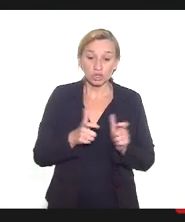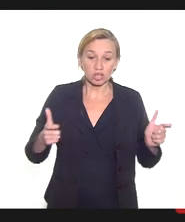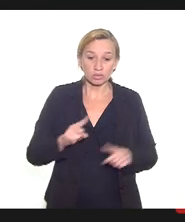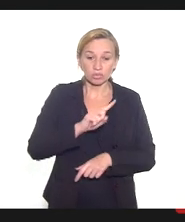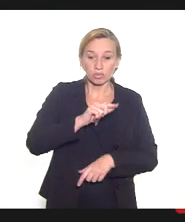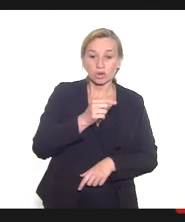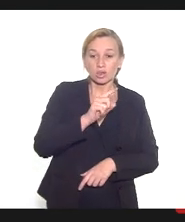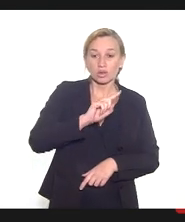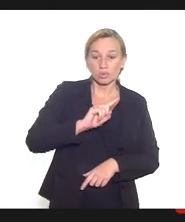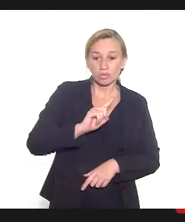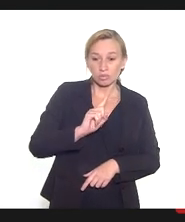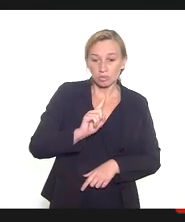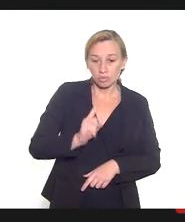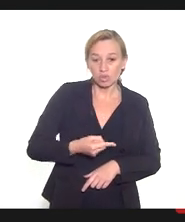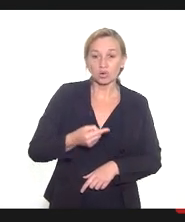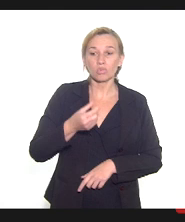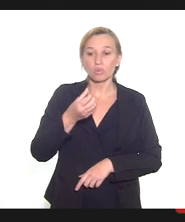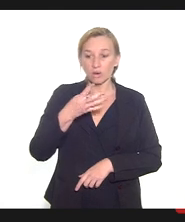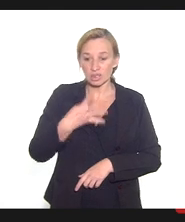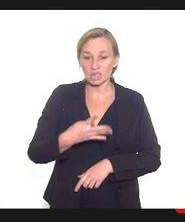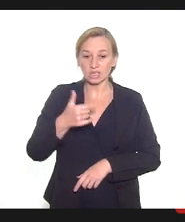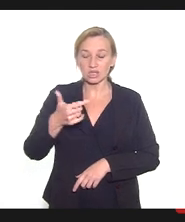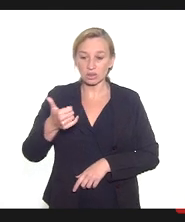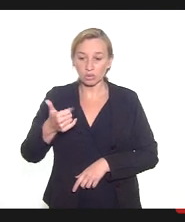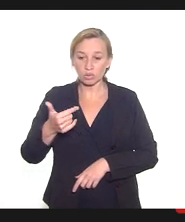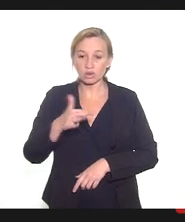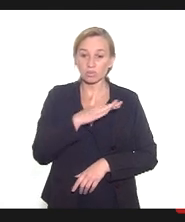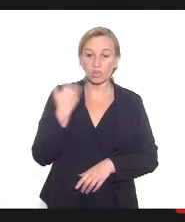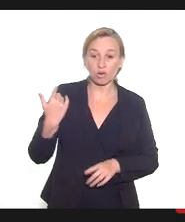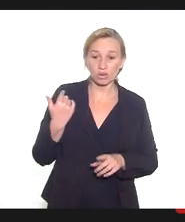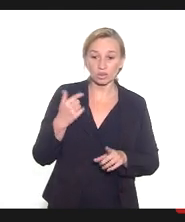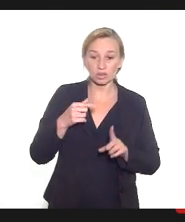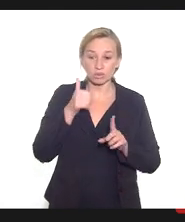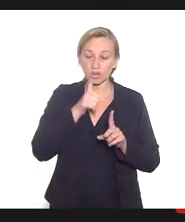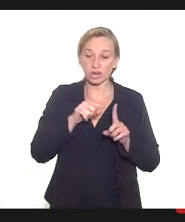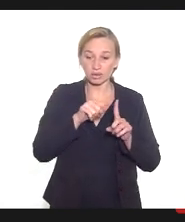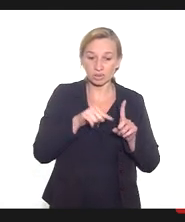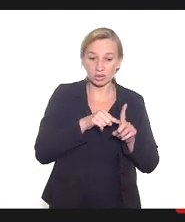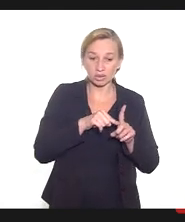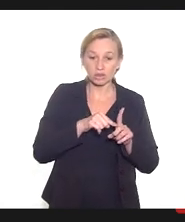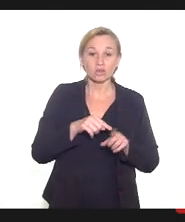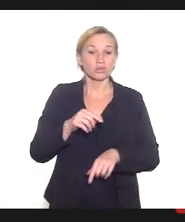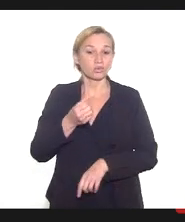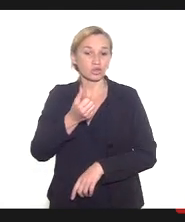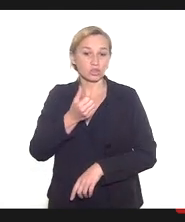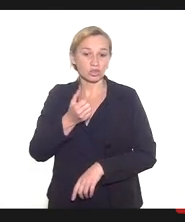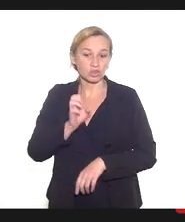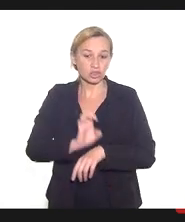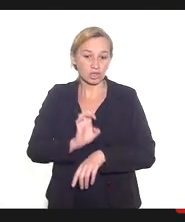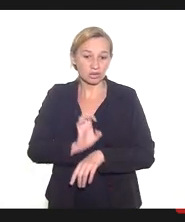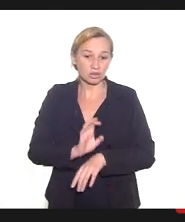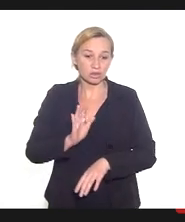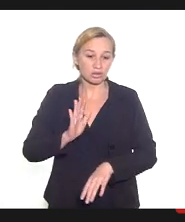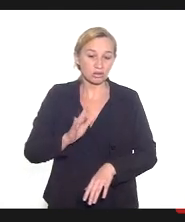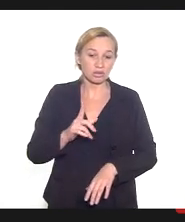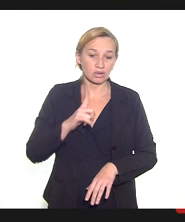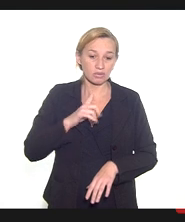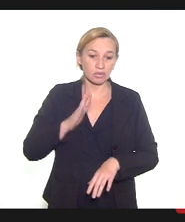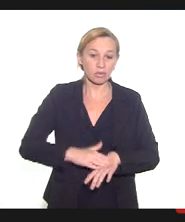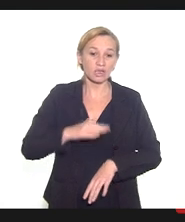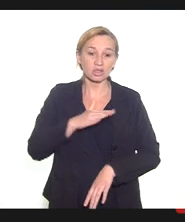.412 mortes maternas, quando os Estados Unidos tiveram mais mortes do que nós